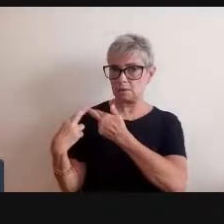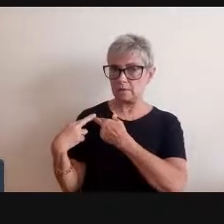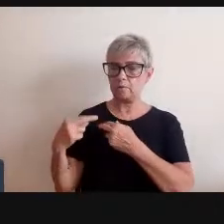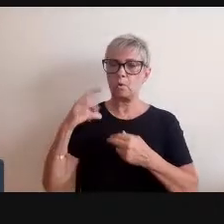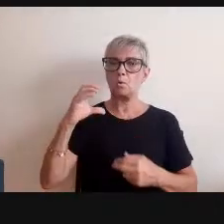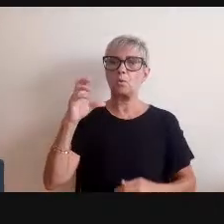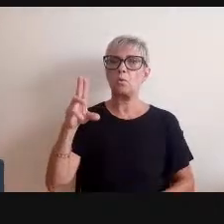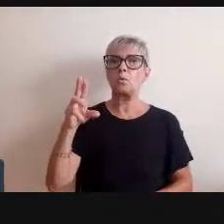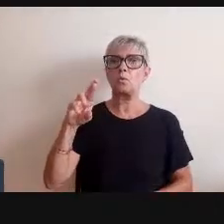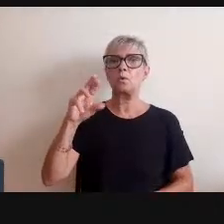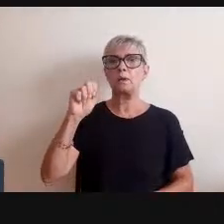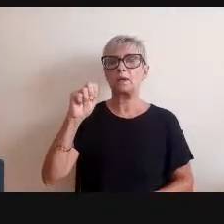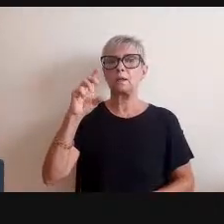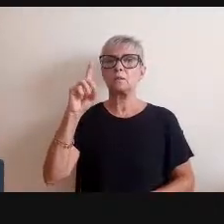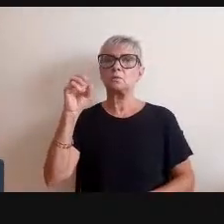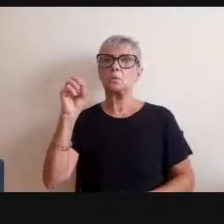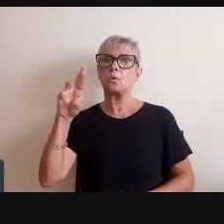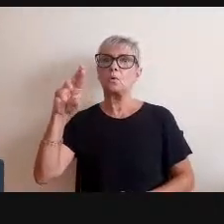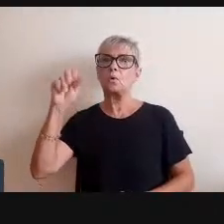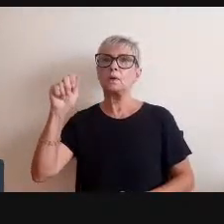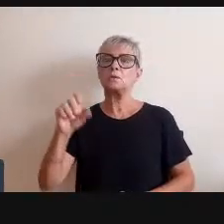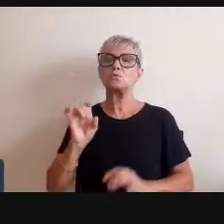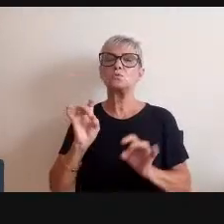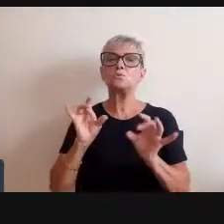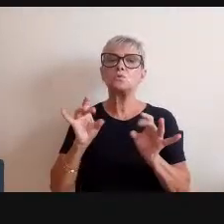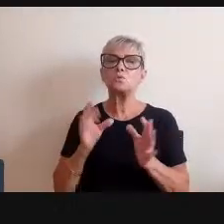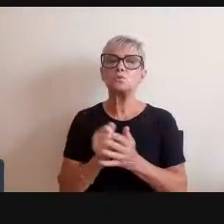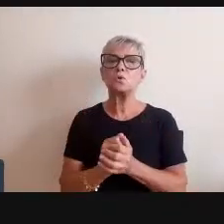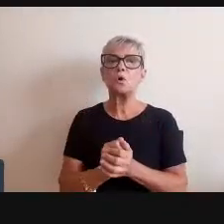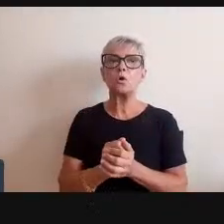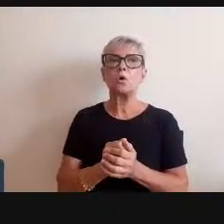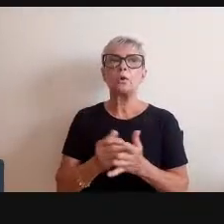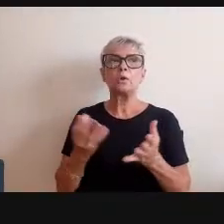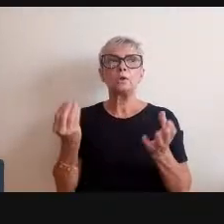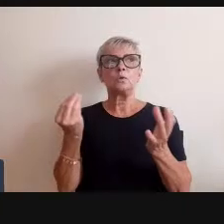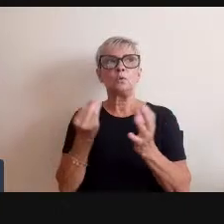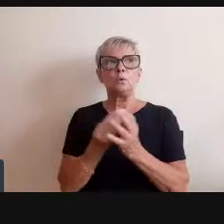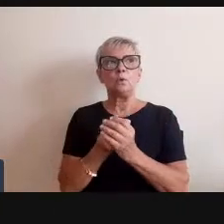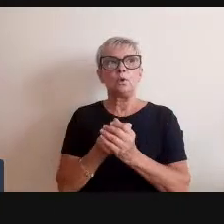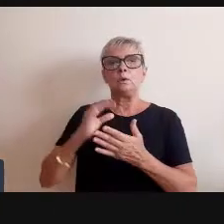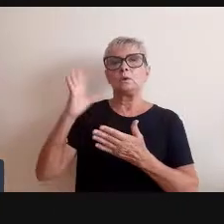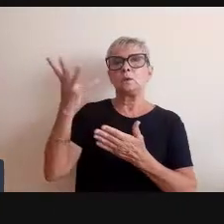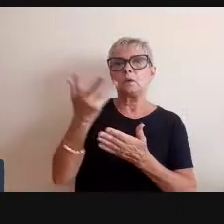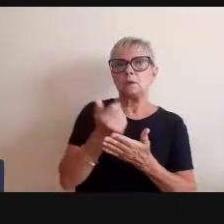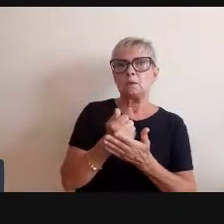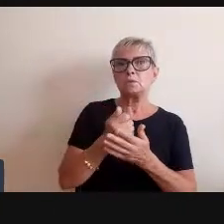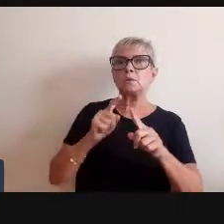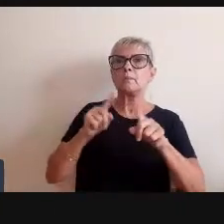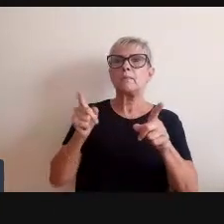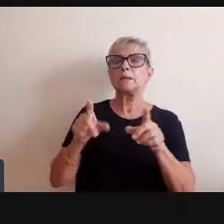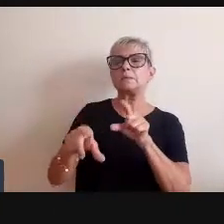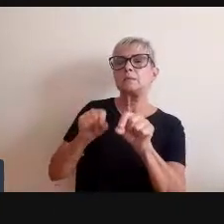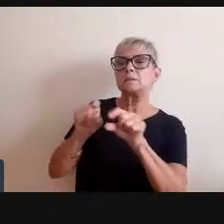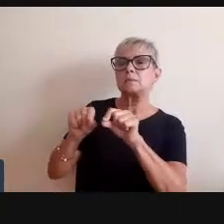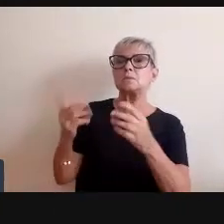com... eles não interagem com a arte, não apenas com aqueles que escolhem